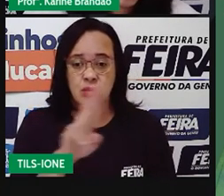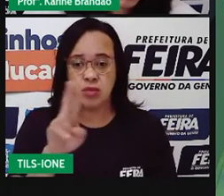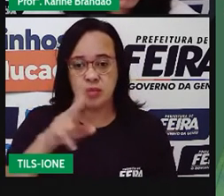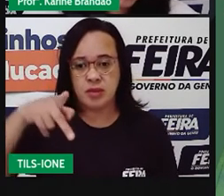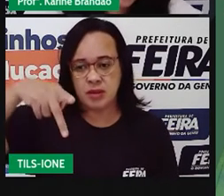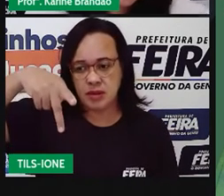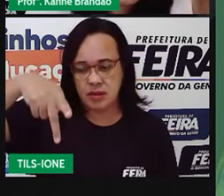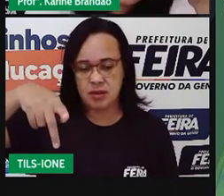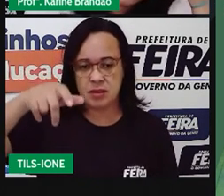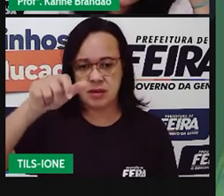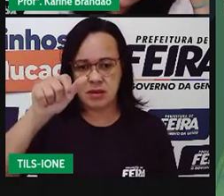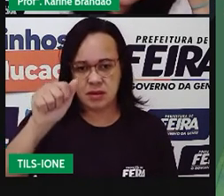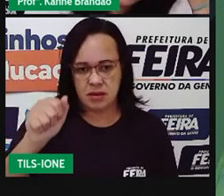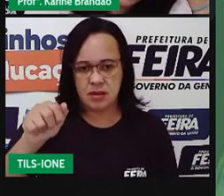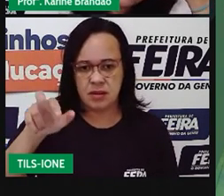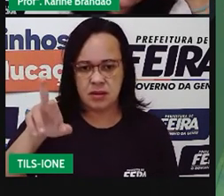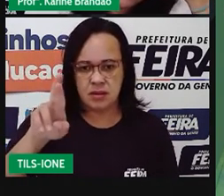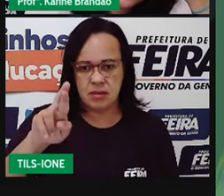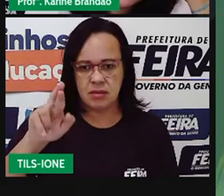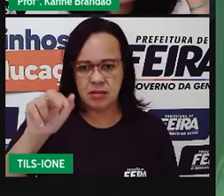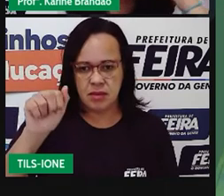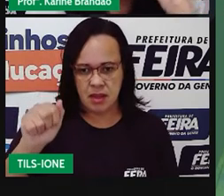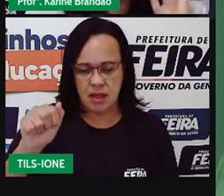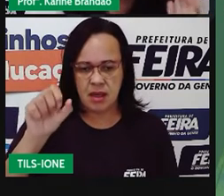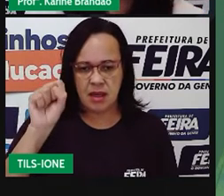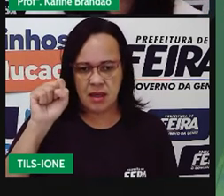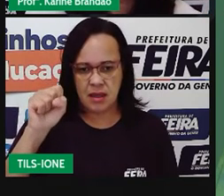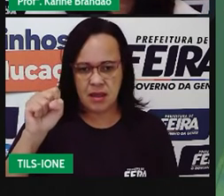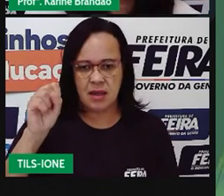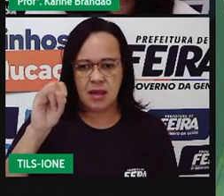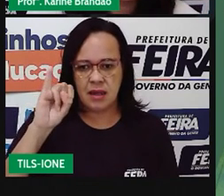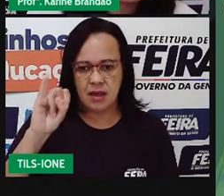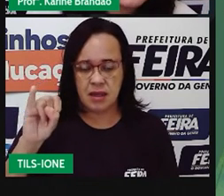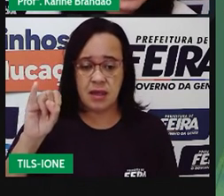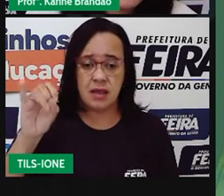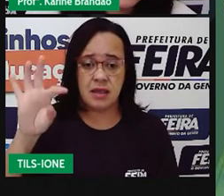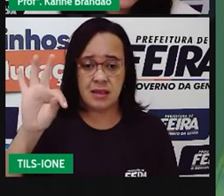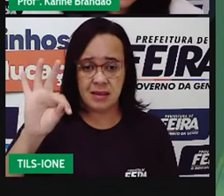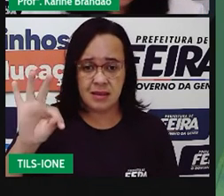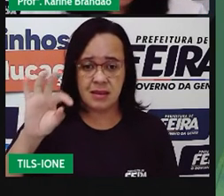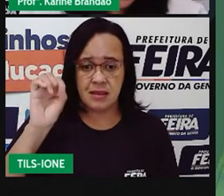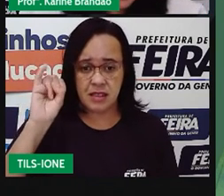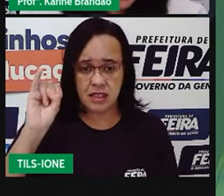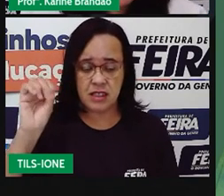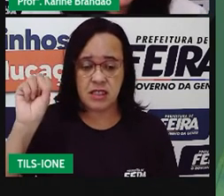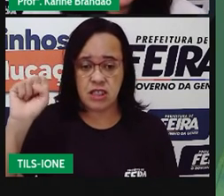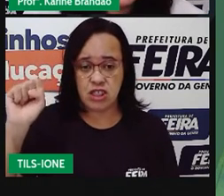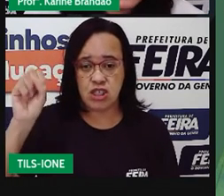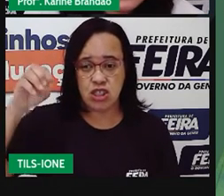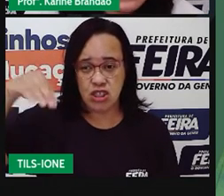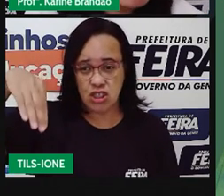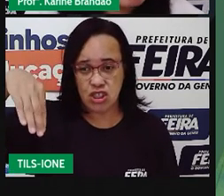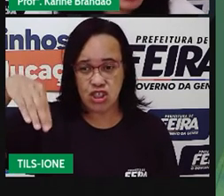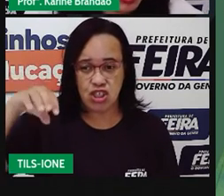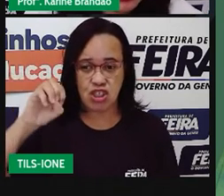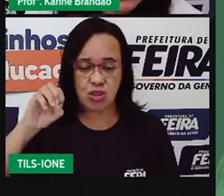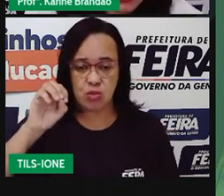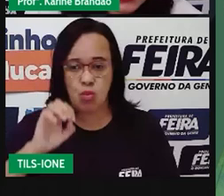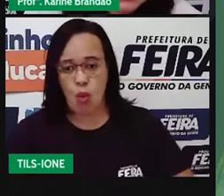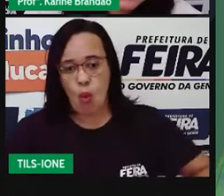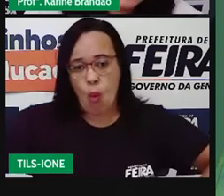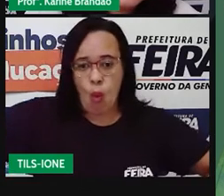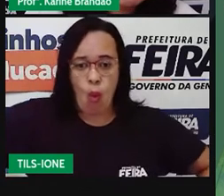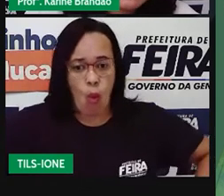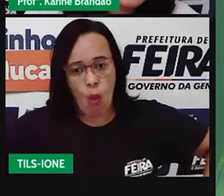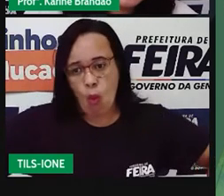de início, quê? A gente tá observando os macacos. Um macaco tentando catar piolhos.